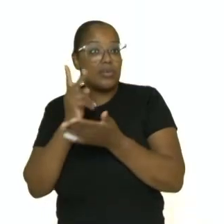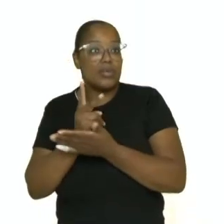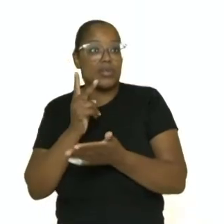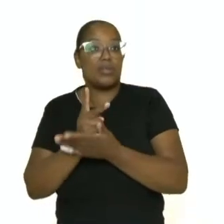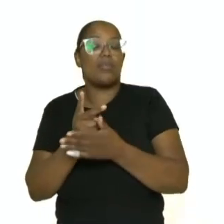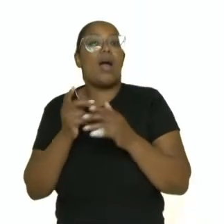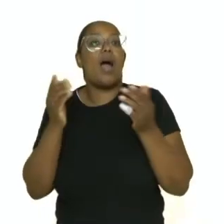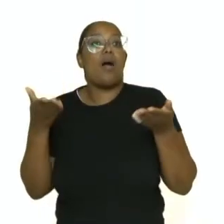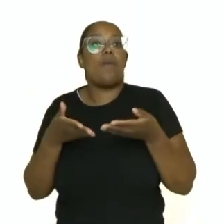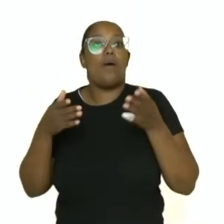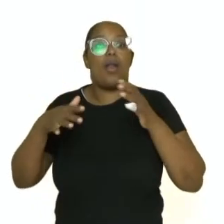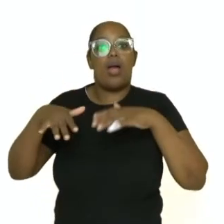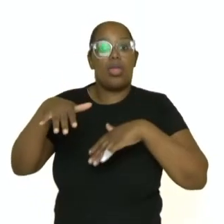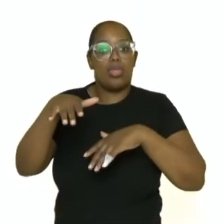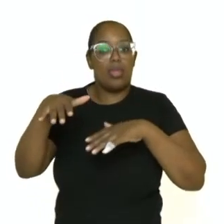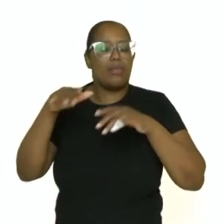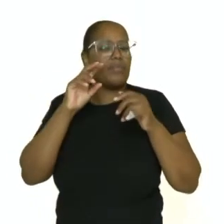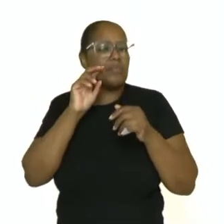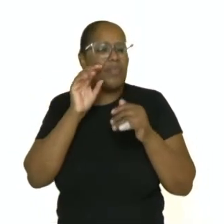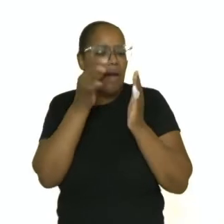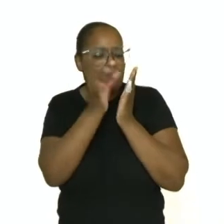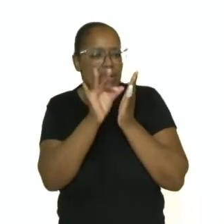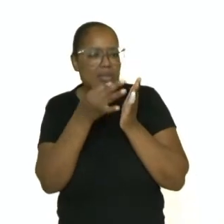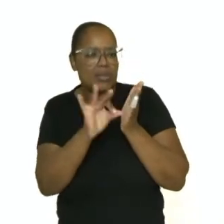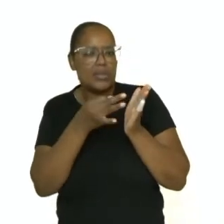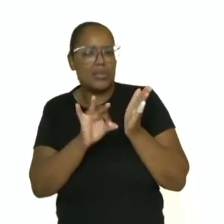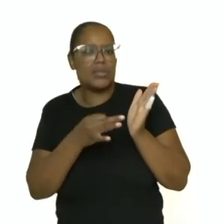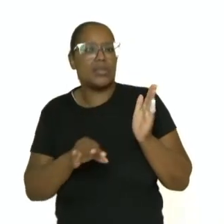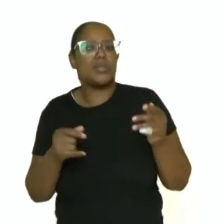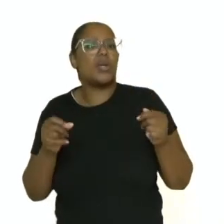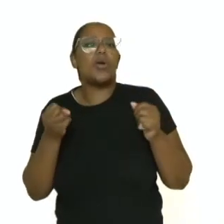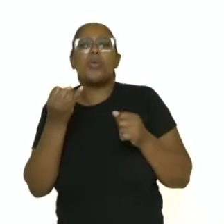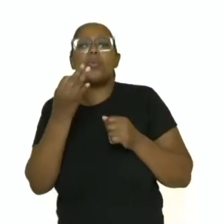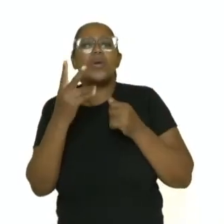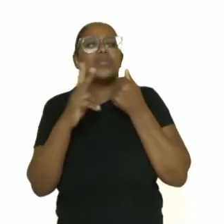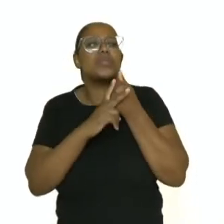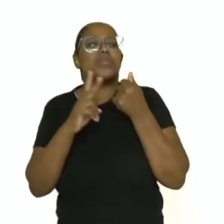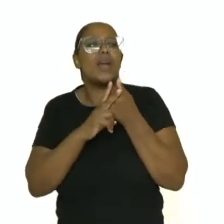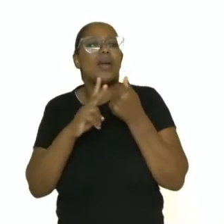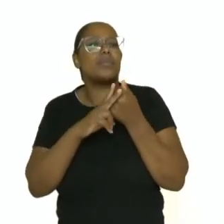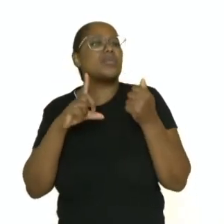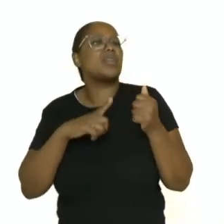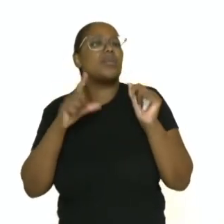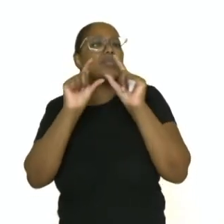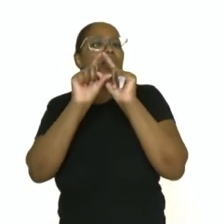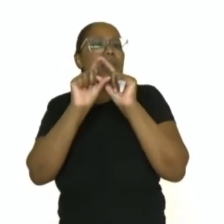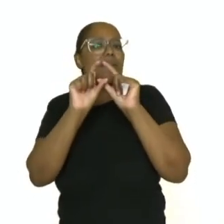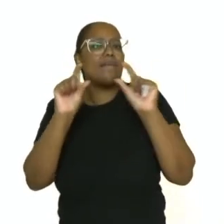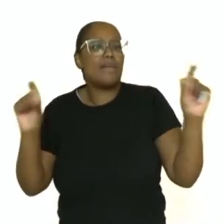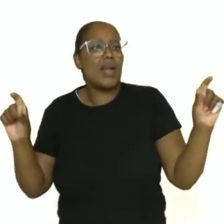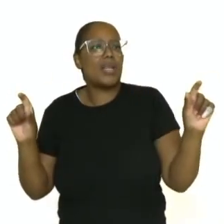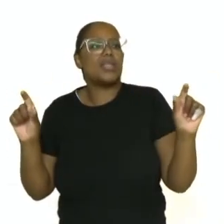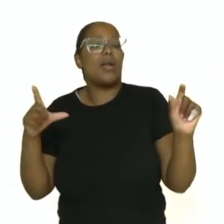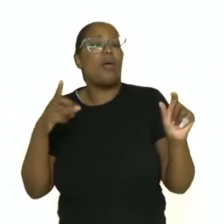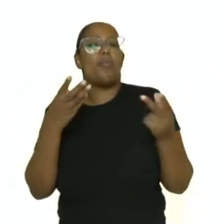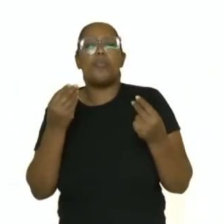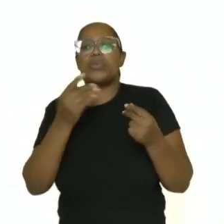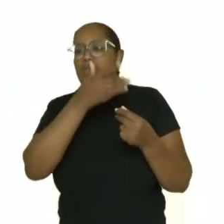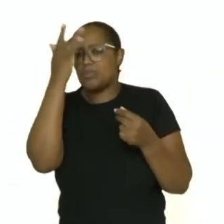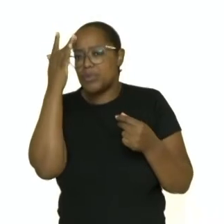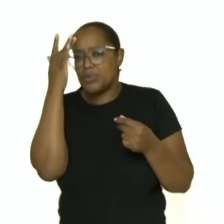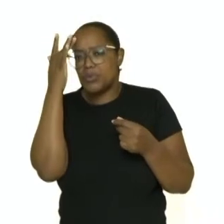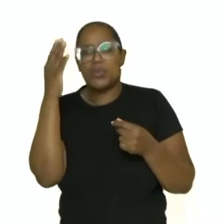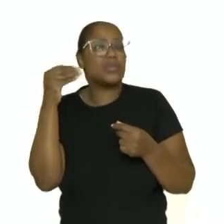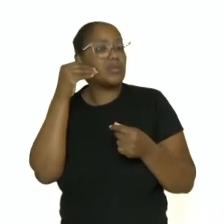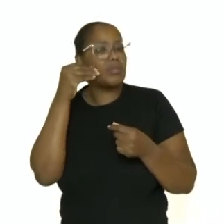Analisando, então. Vejamos aqui. Nós temos quantos verbos nesse trecho? E muitos especialistas temem que a região possa